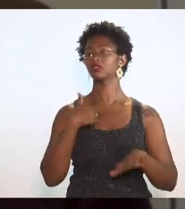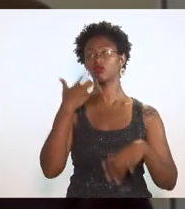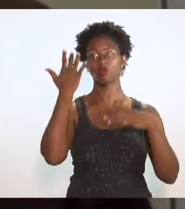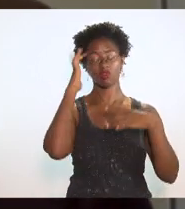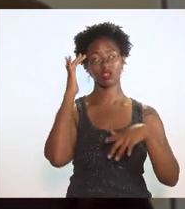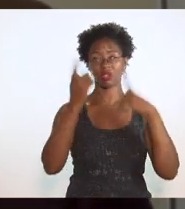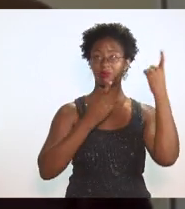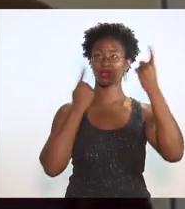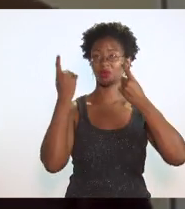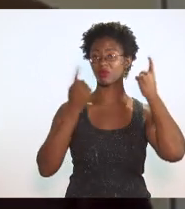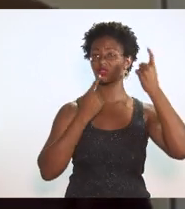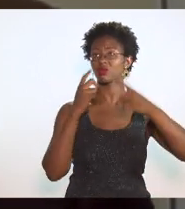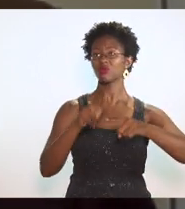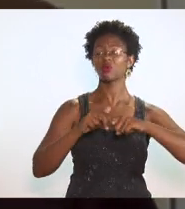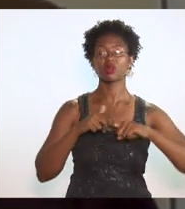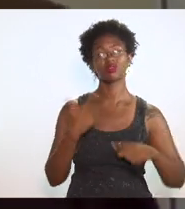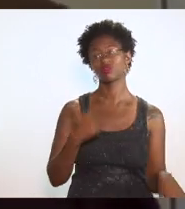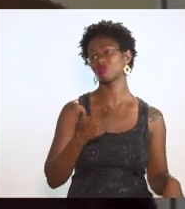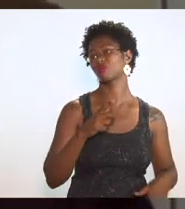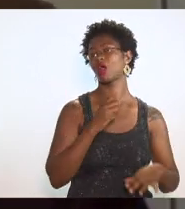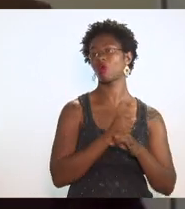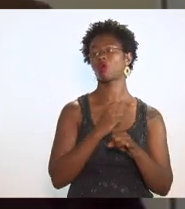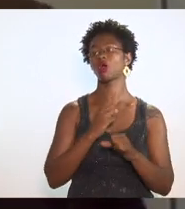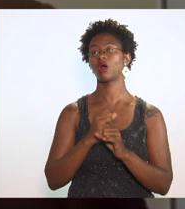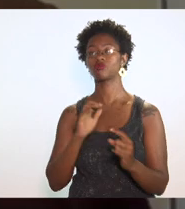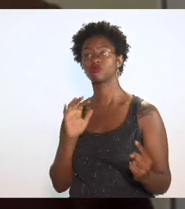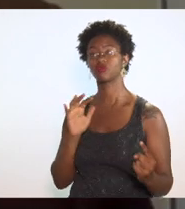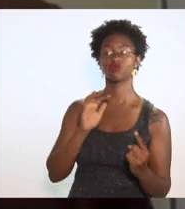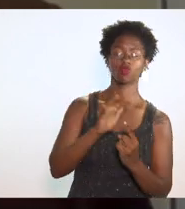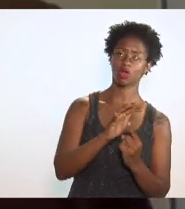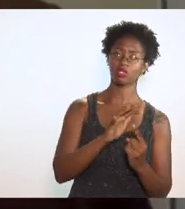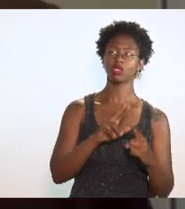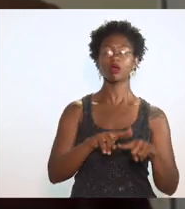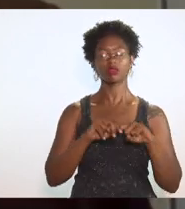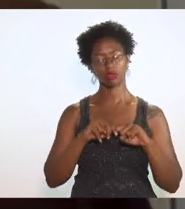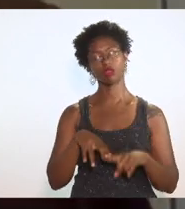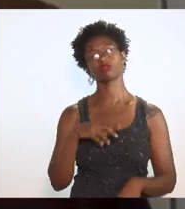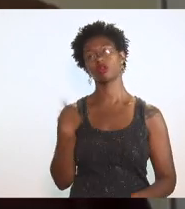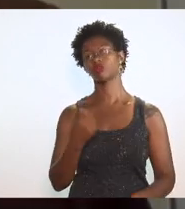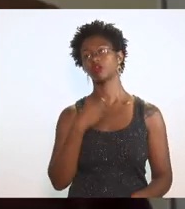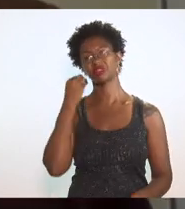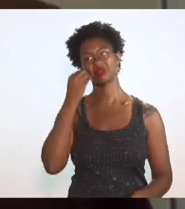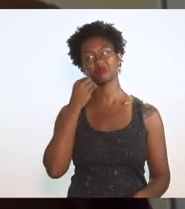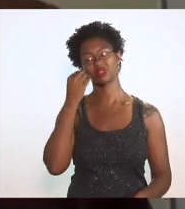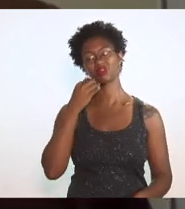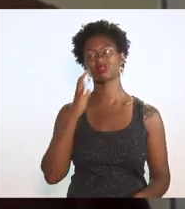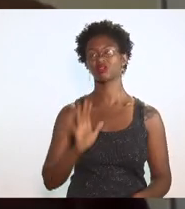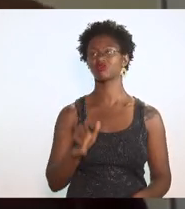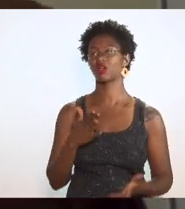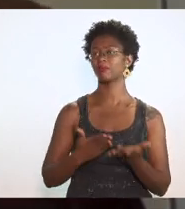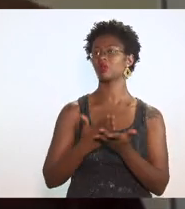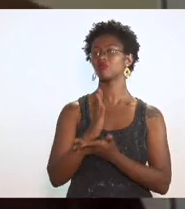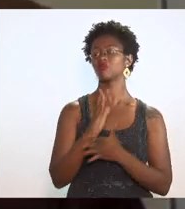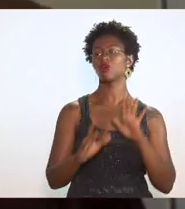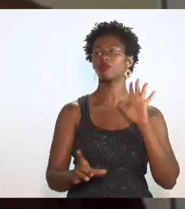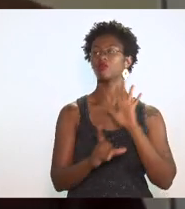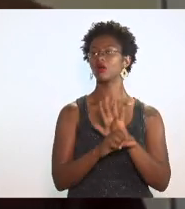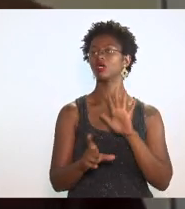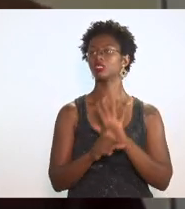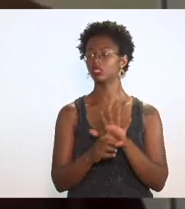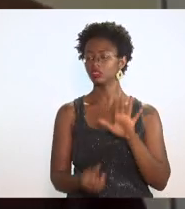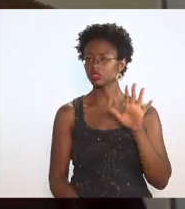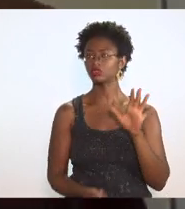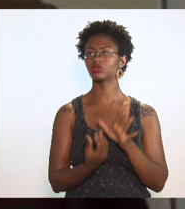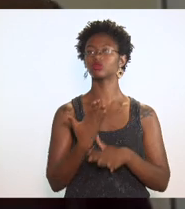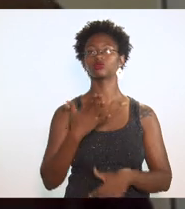da inexistência de cálculo de impacto. A gente teve uma experiência com o metal mecânico, a aprovação de uma lei que gerou uma expectativa